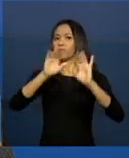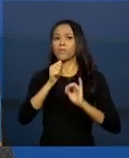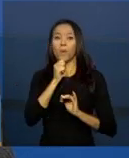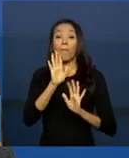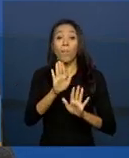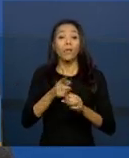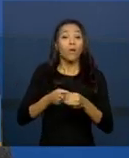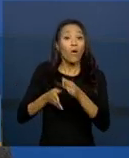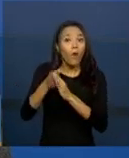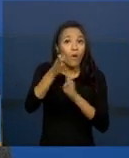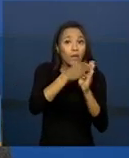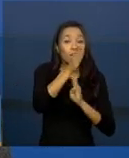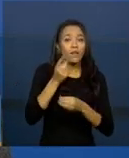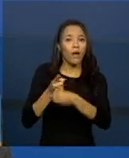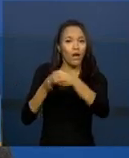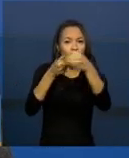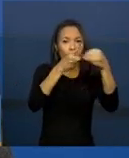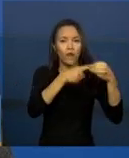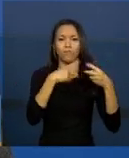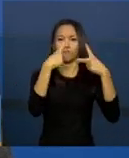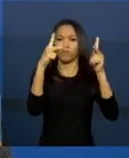que façam a impressão.